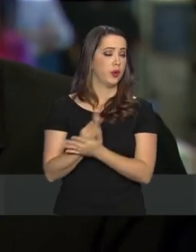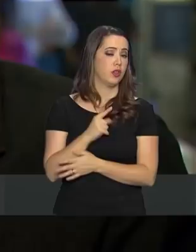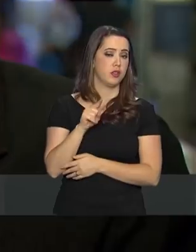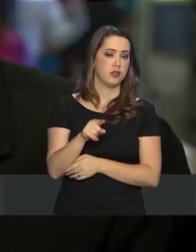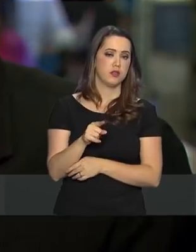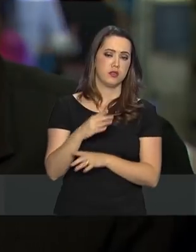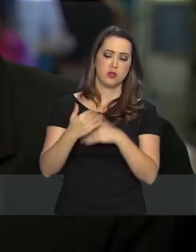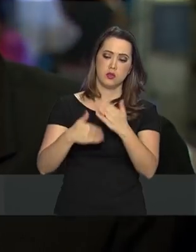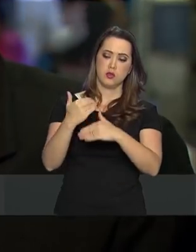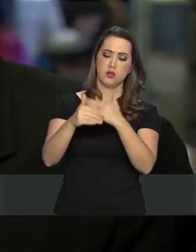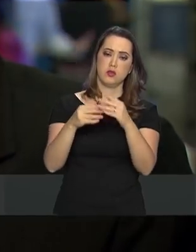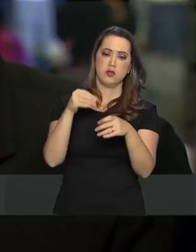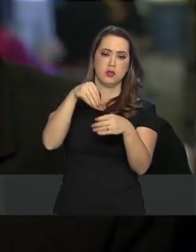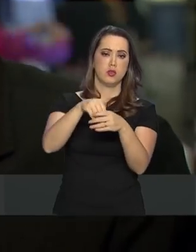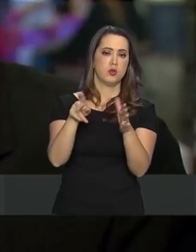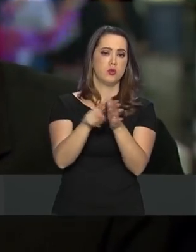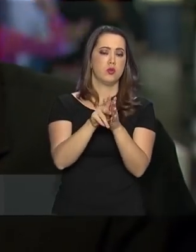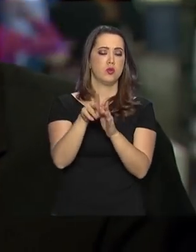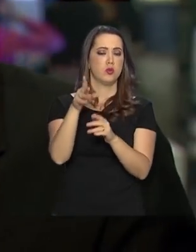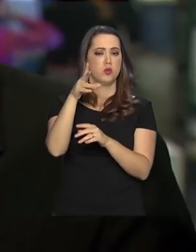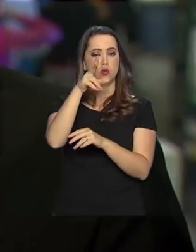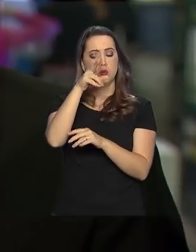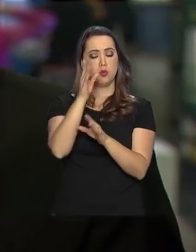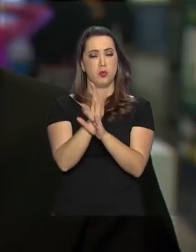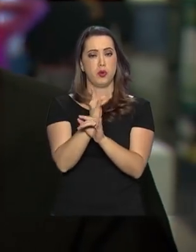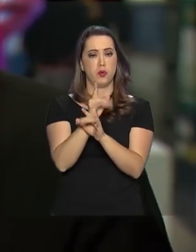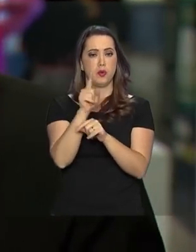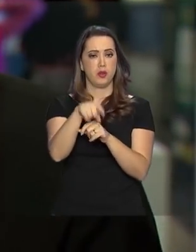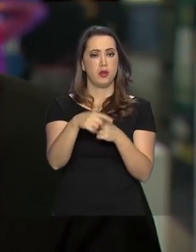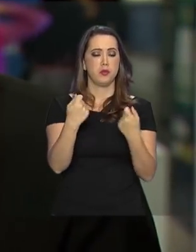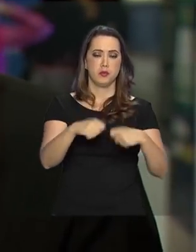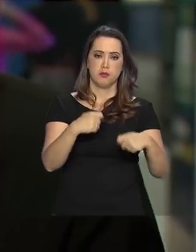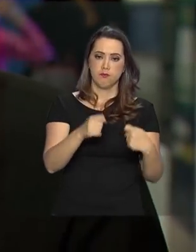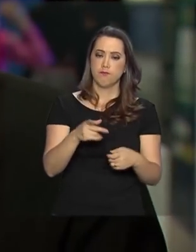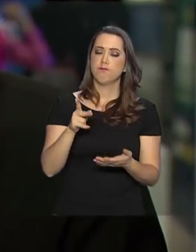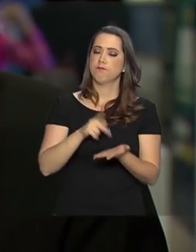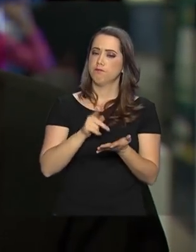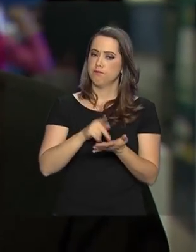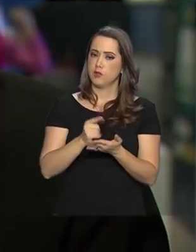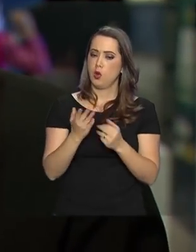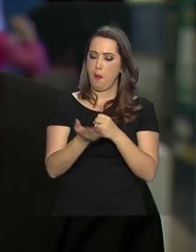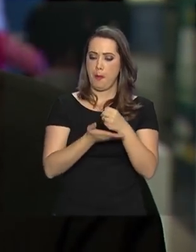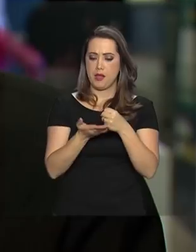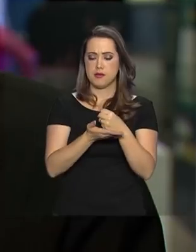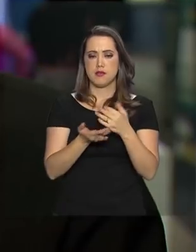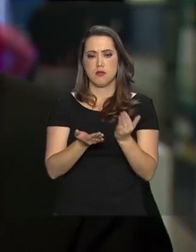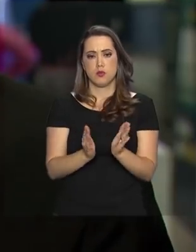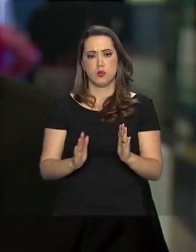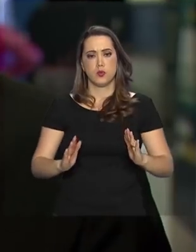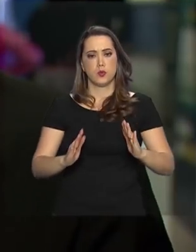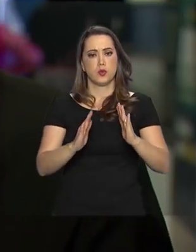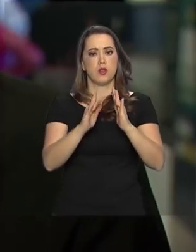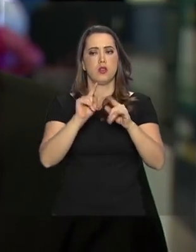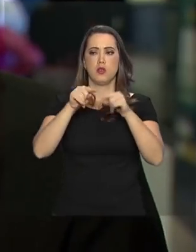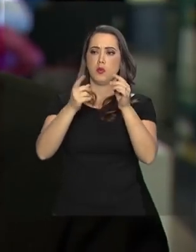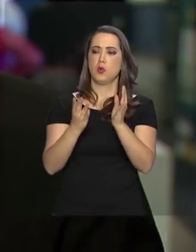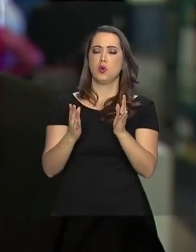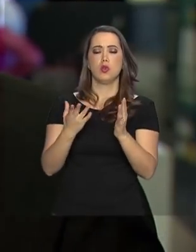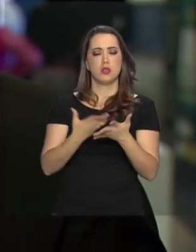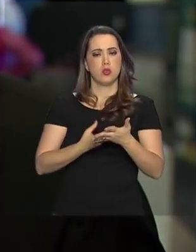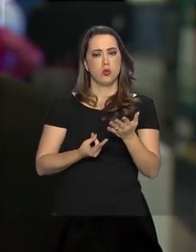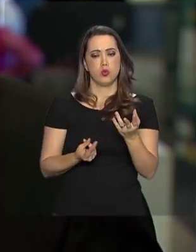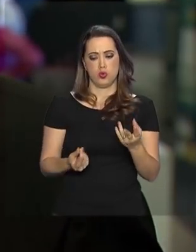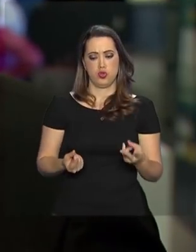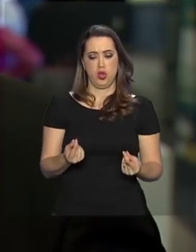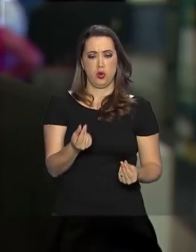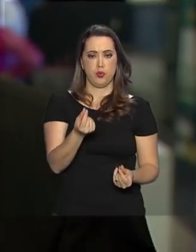vai haver um desenvolvimento dentro do próprio município e quem precisa é a base, que é o município. Partido da base, da produção de lá, vai ter retorno também. Então vai